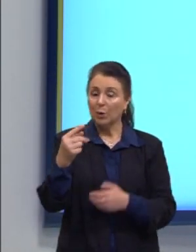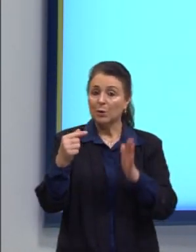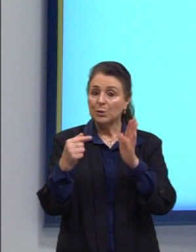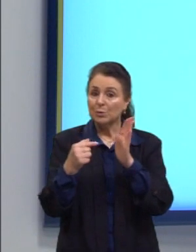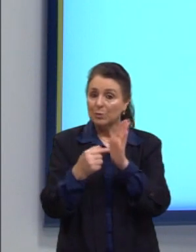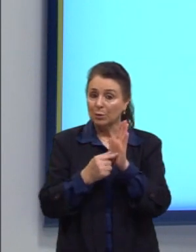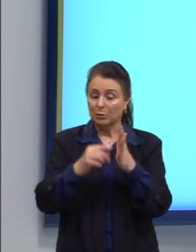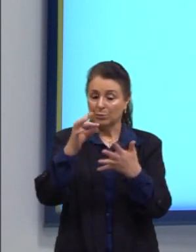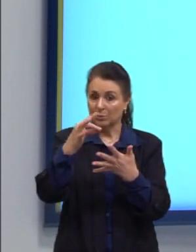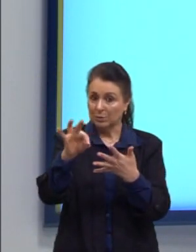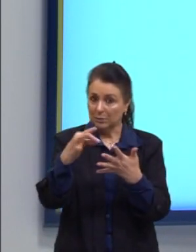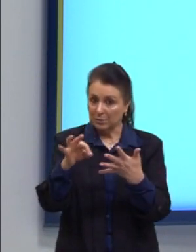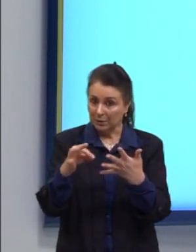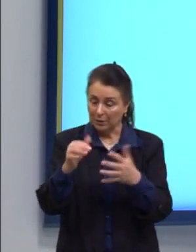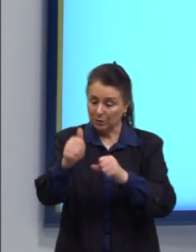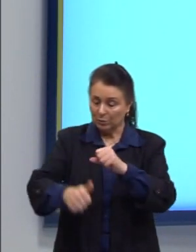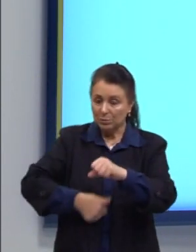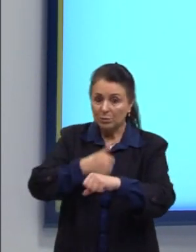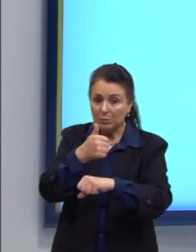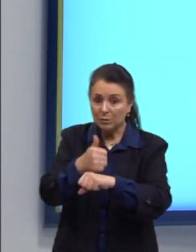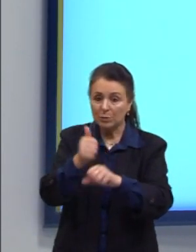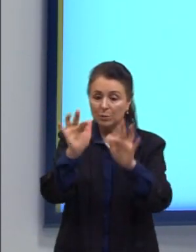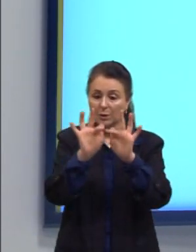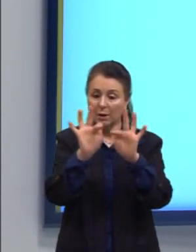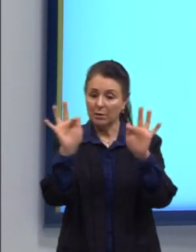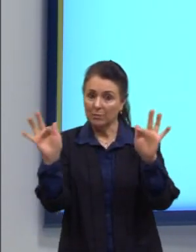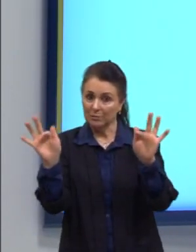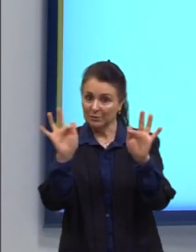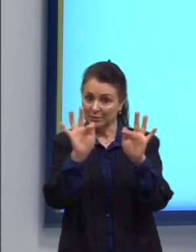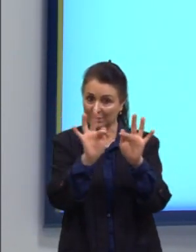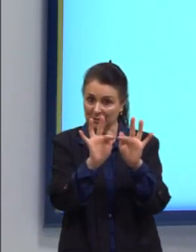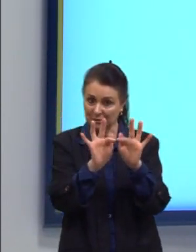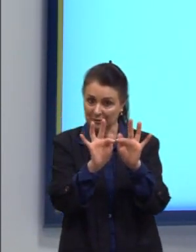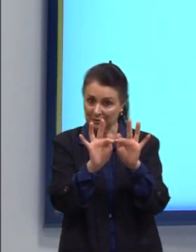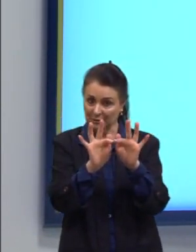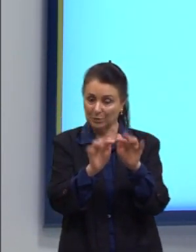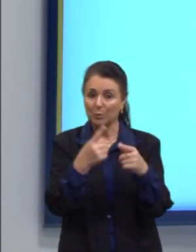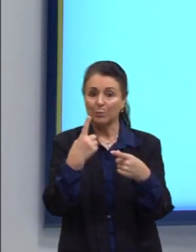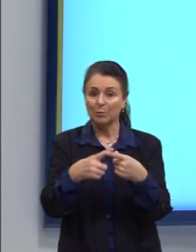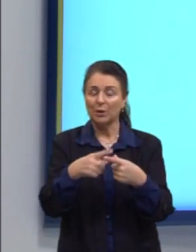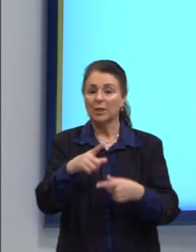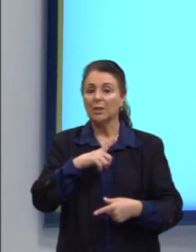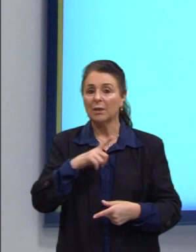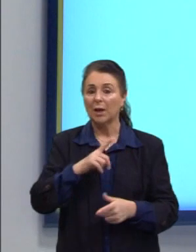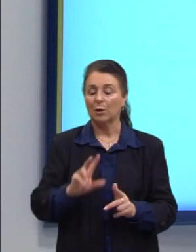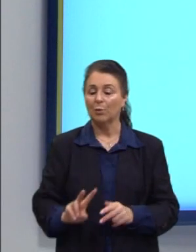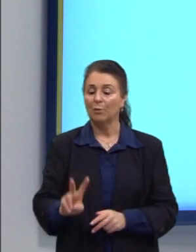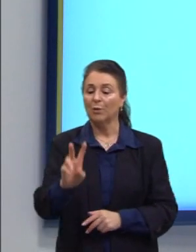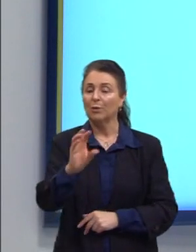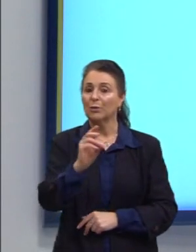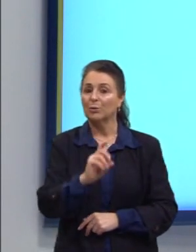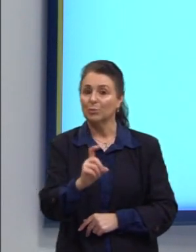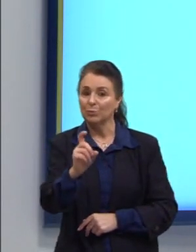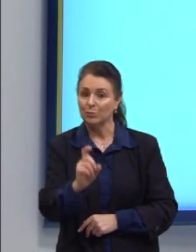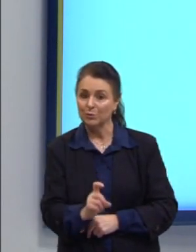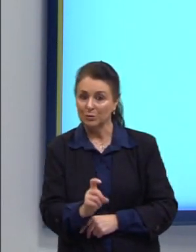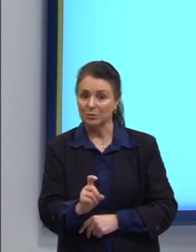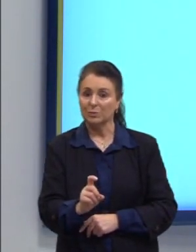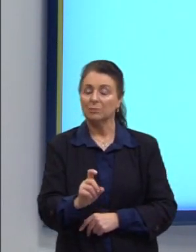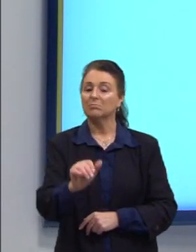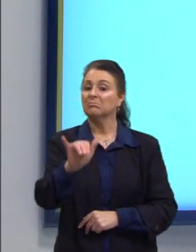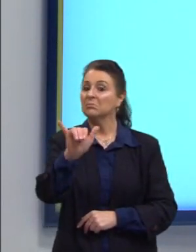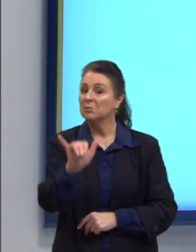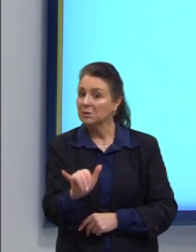substituir na nossa função, que a gente montou aqui, porque aí eu tenho o valor do X, tenho o valor do Y,